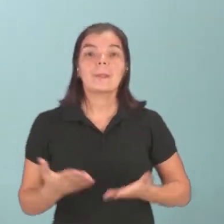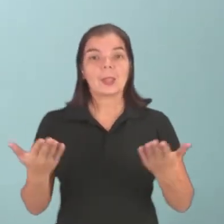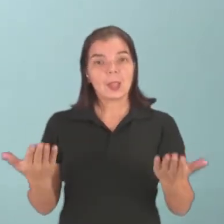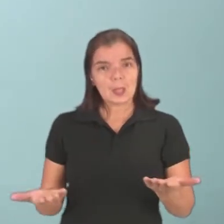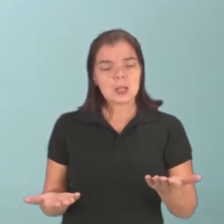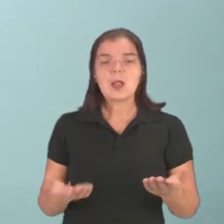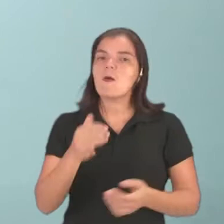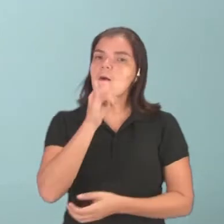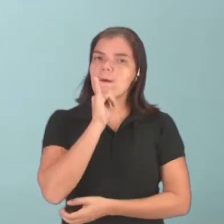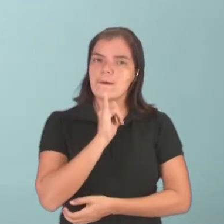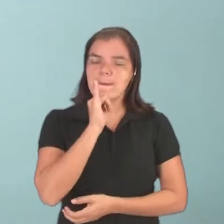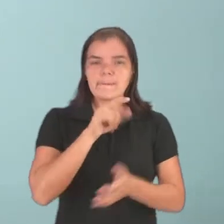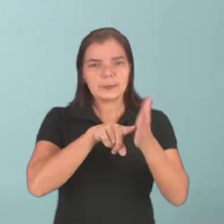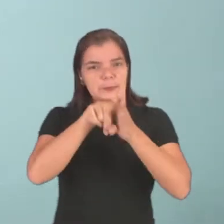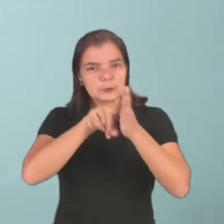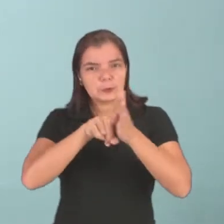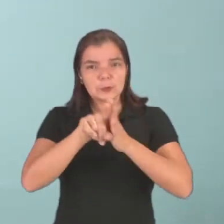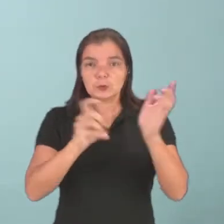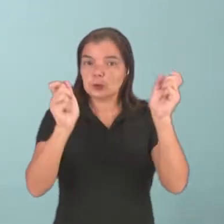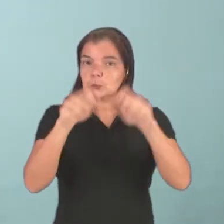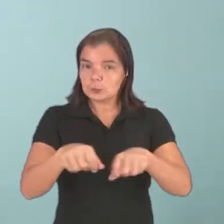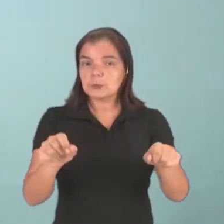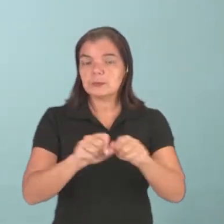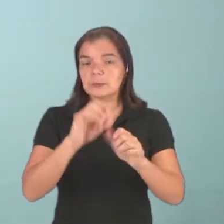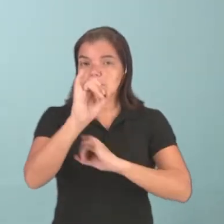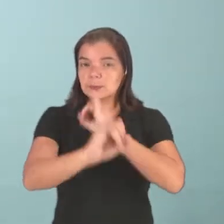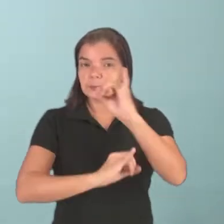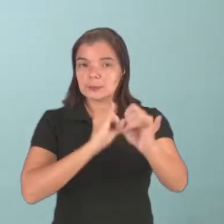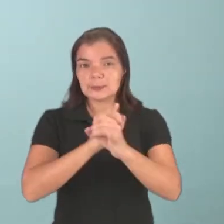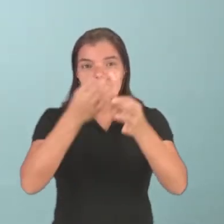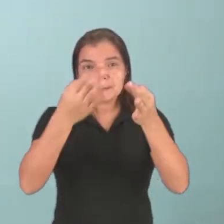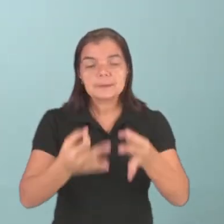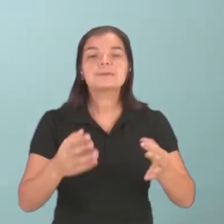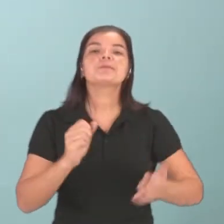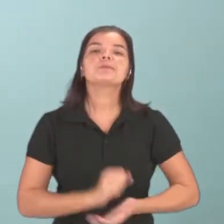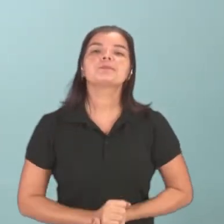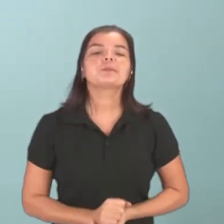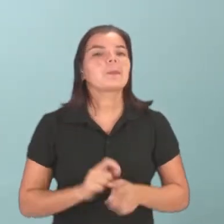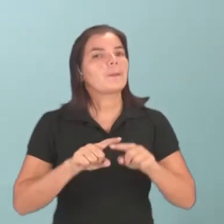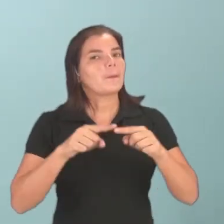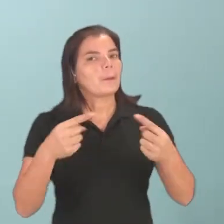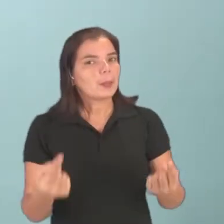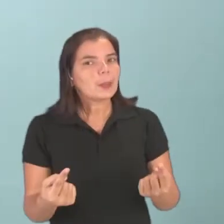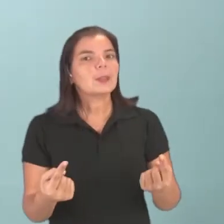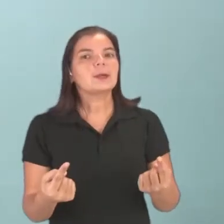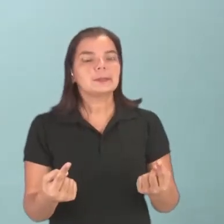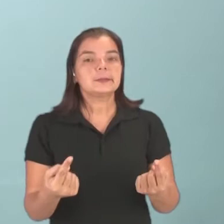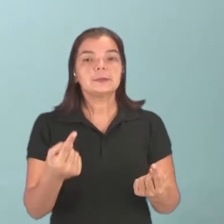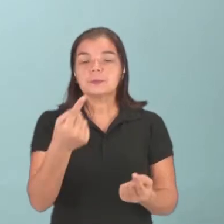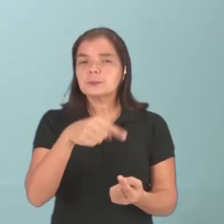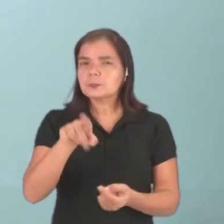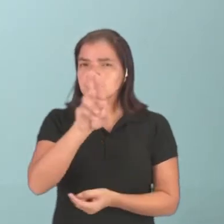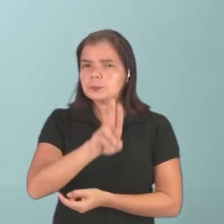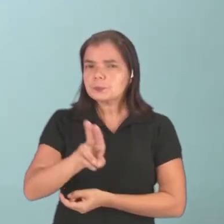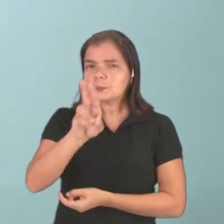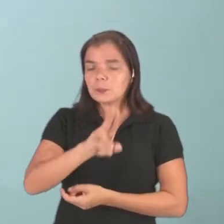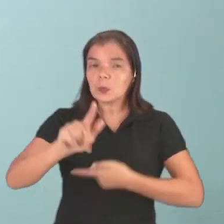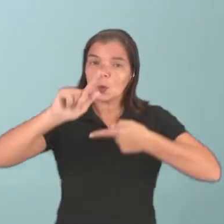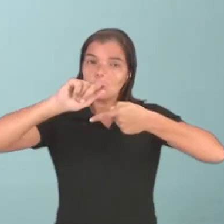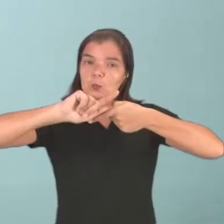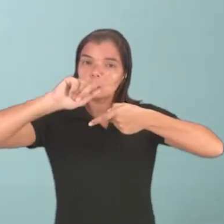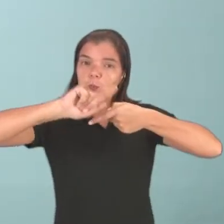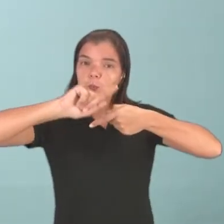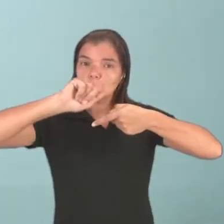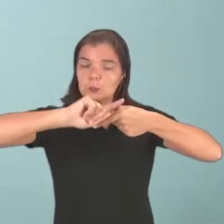esse é um exemplo de pesquisa que nós podemos fazer na internet, certo? Porém, quando você vai utilizar o Google,